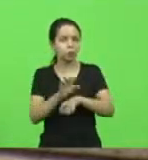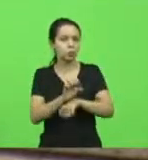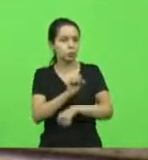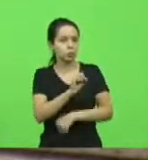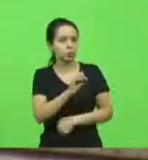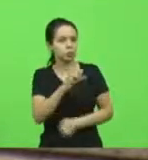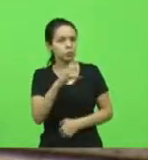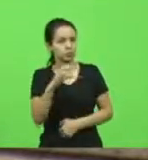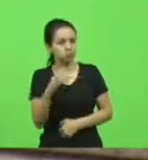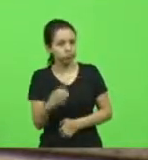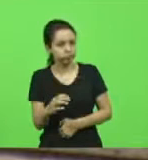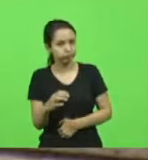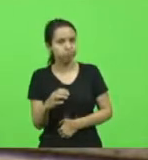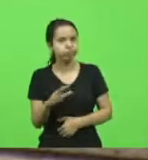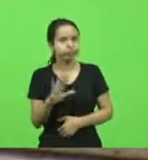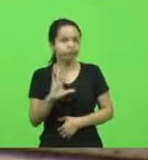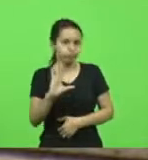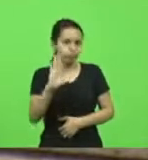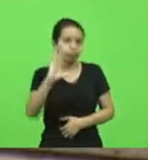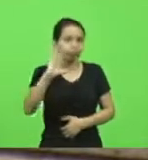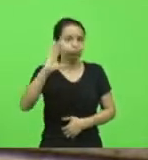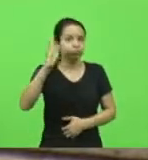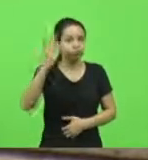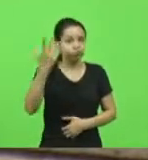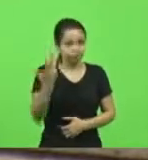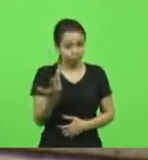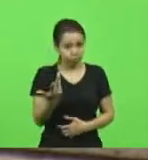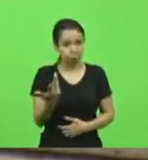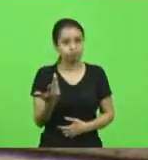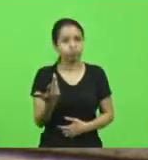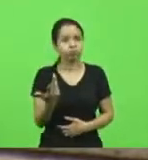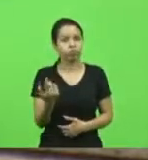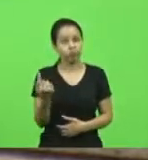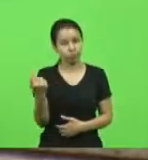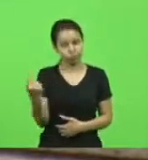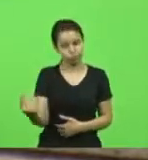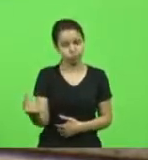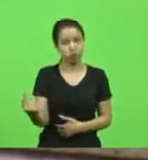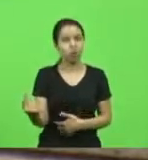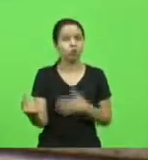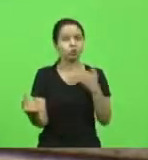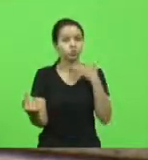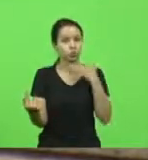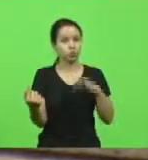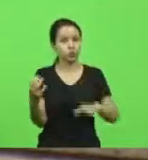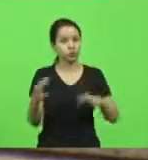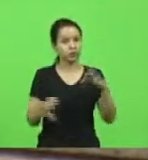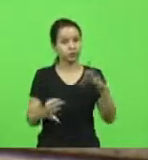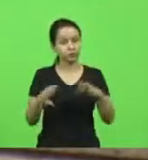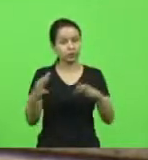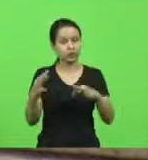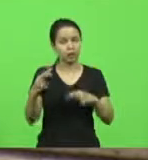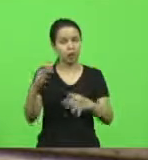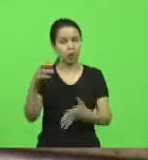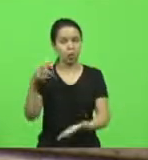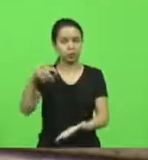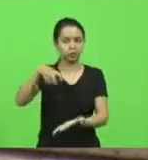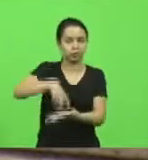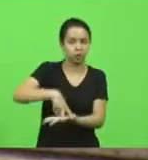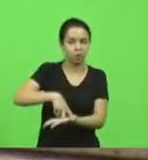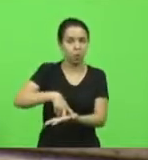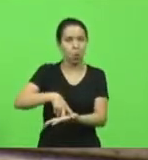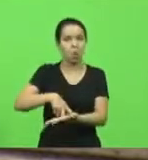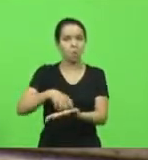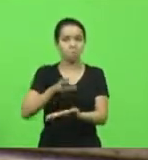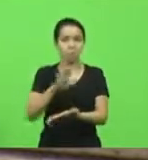de forma monocrática por uma juíza, condenado sem apresentação